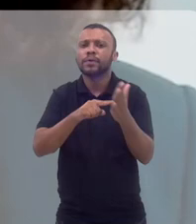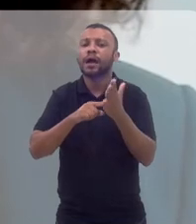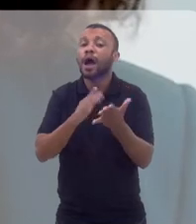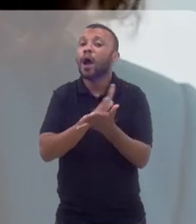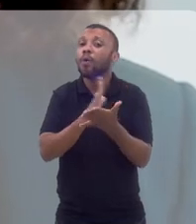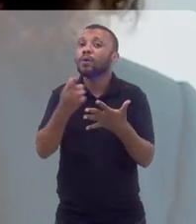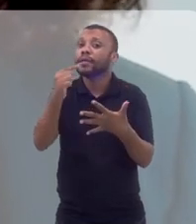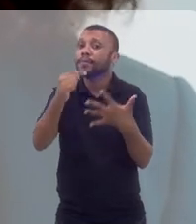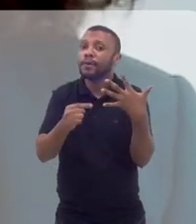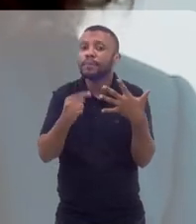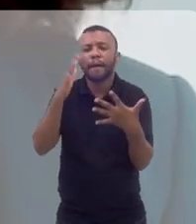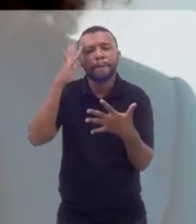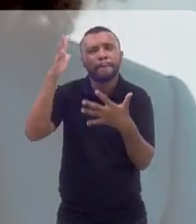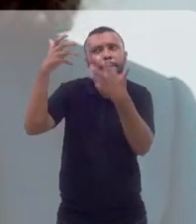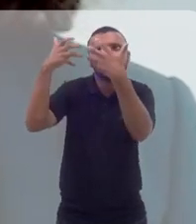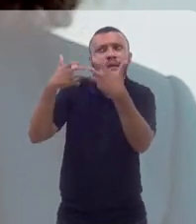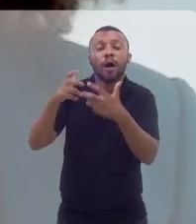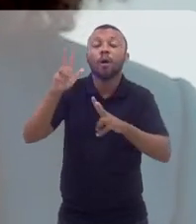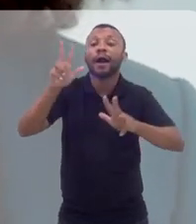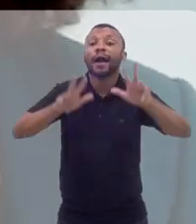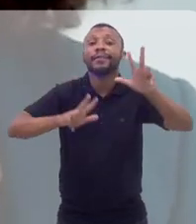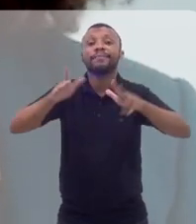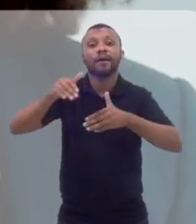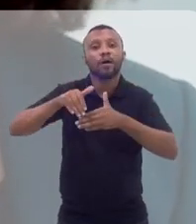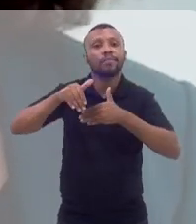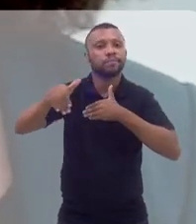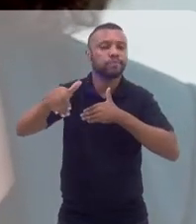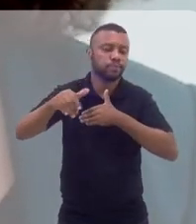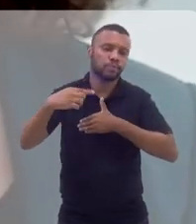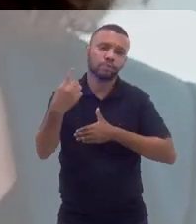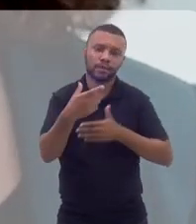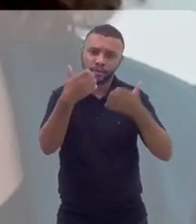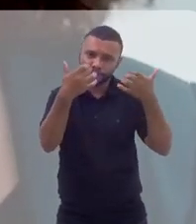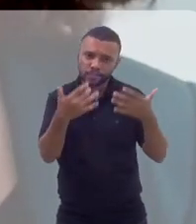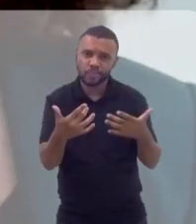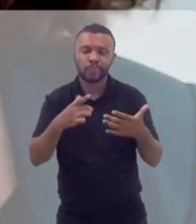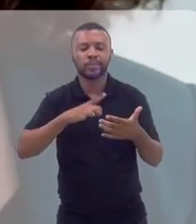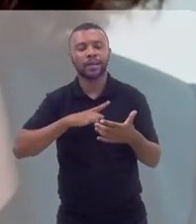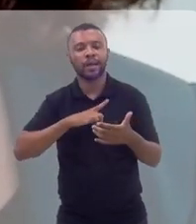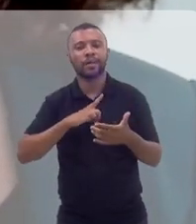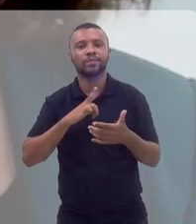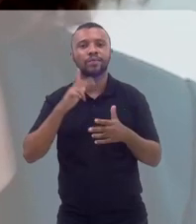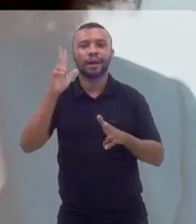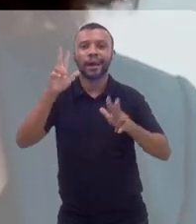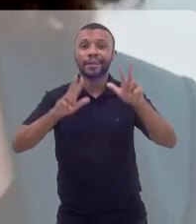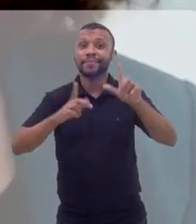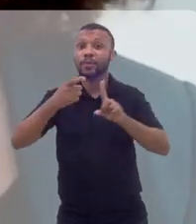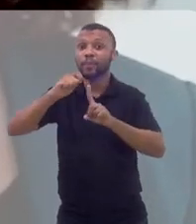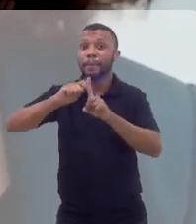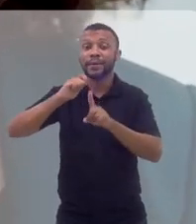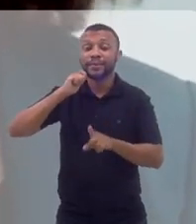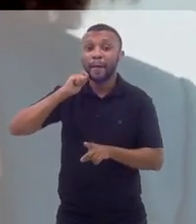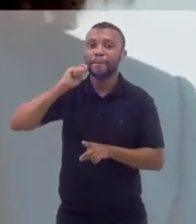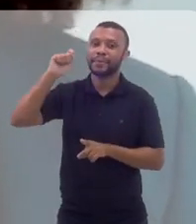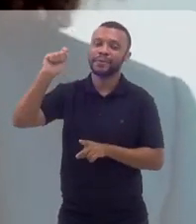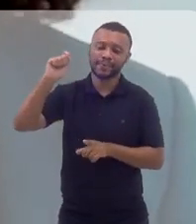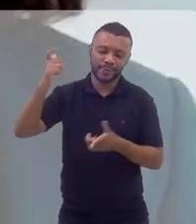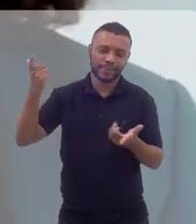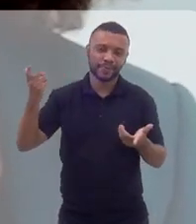pontos e elementos para pensar o carnaval daqui para frente? Já que a gente já está aí vivendo um carnaval de abril.